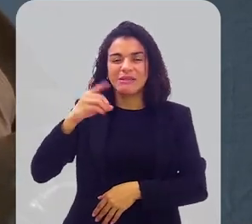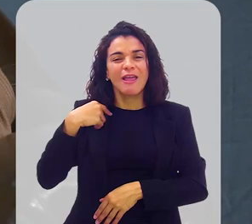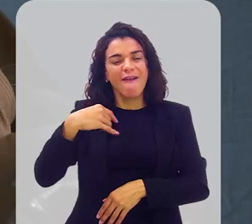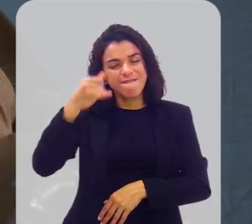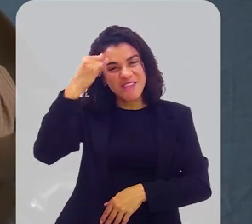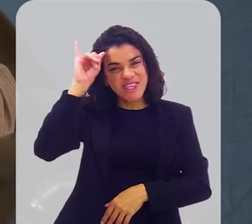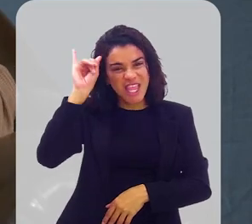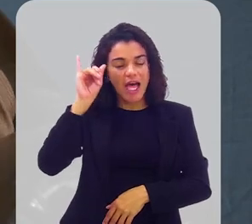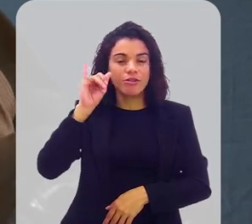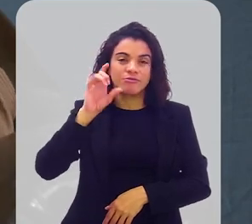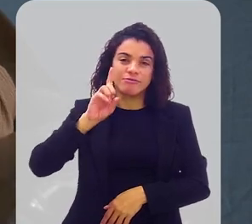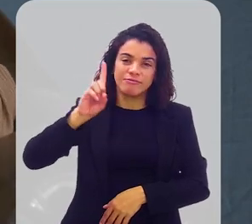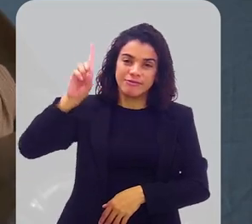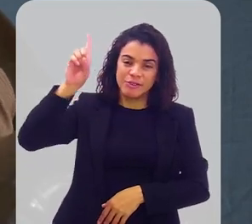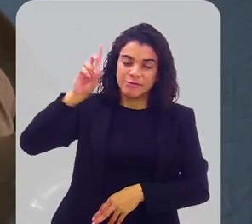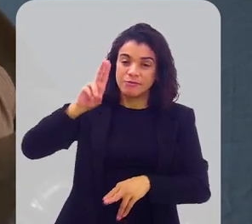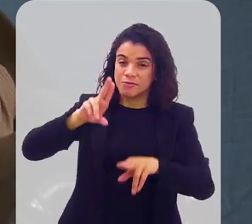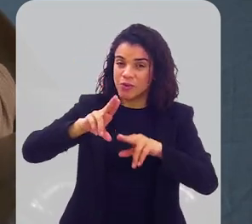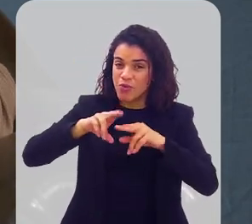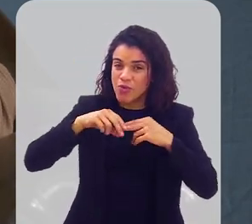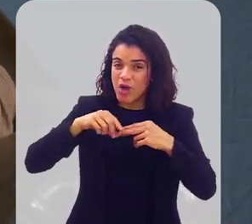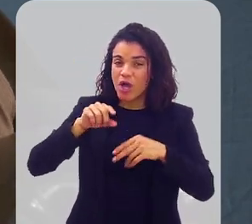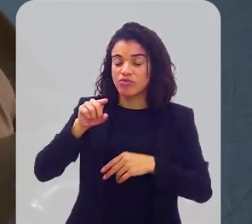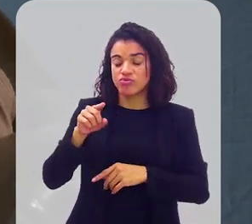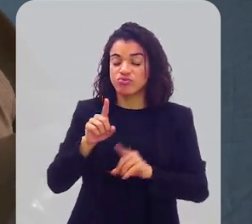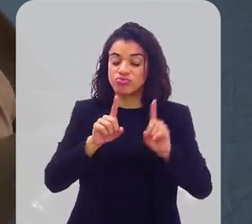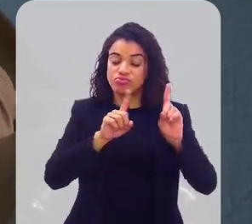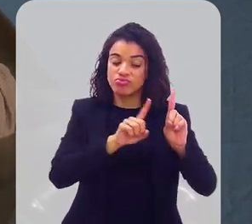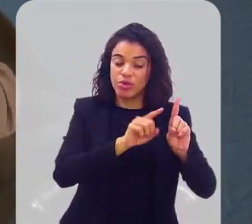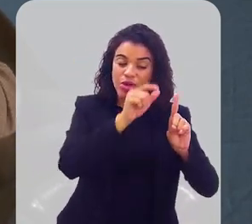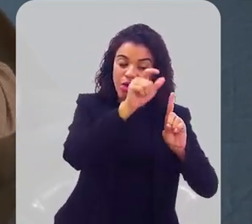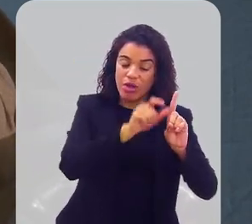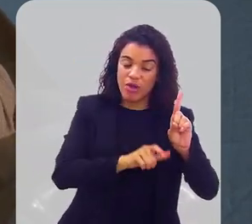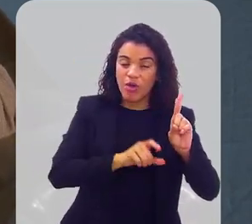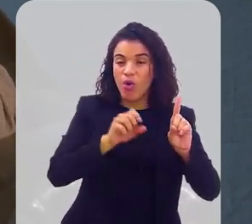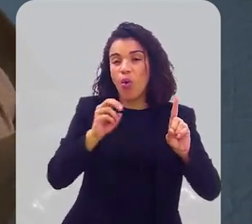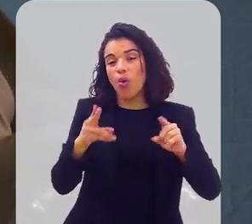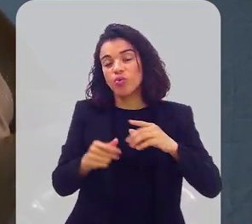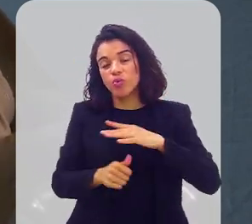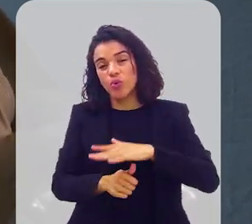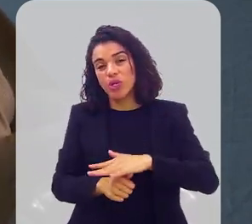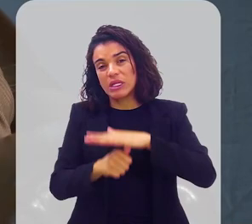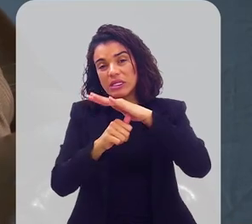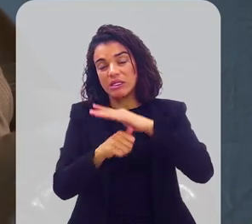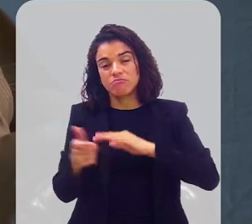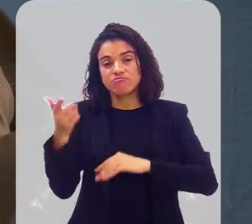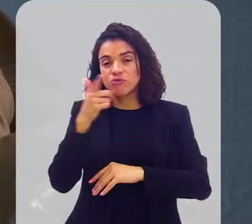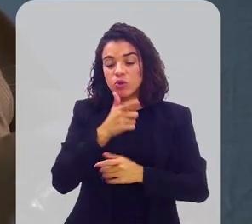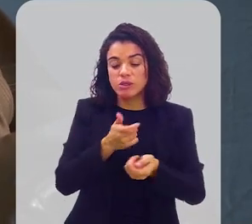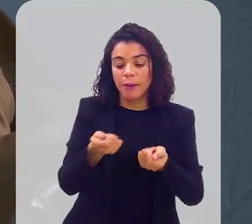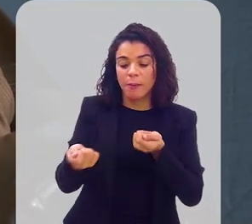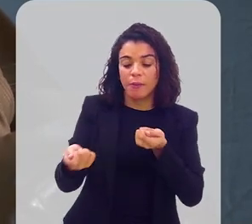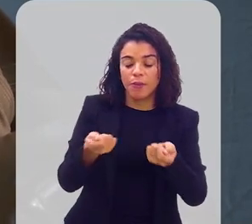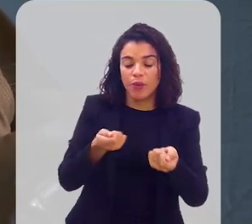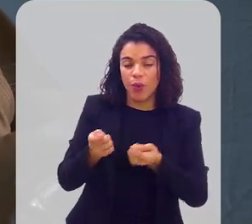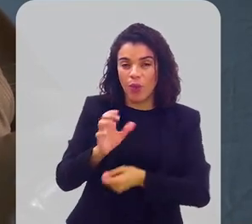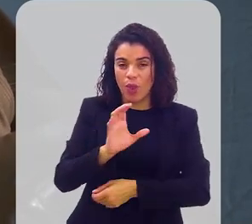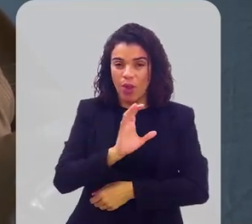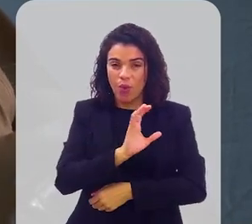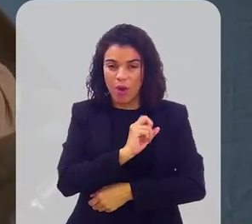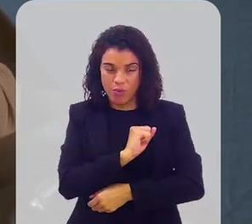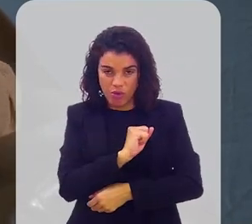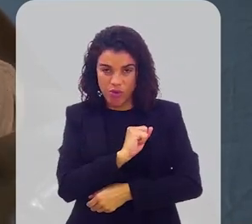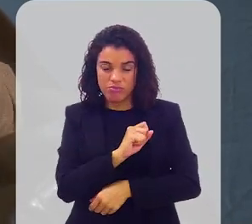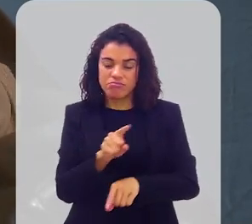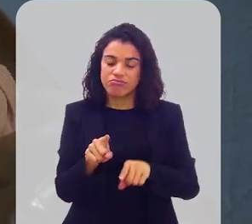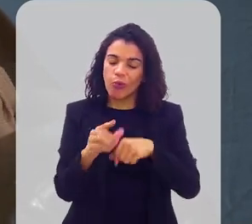Deus, sempre por causa do irmãozinho ou do líder que não sabe conduzir com amor e com